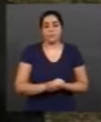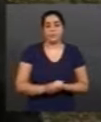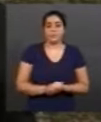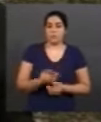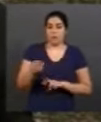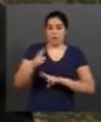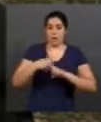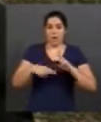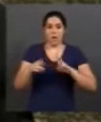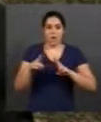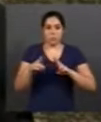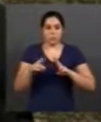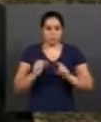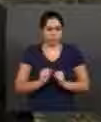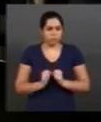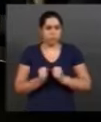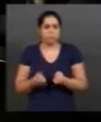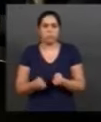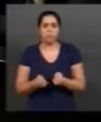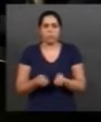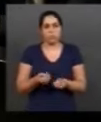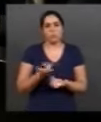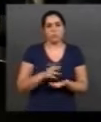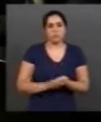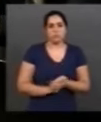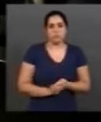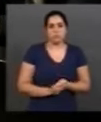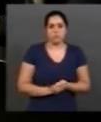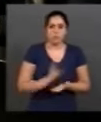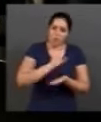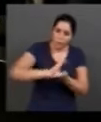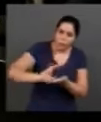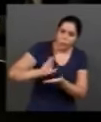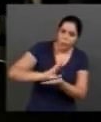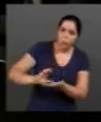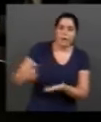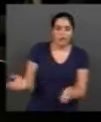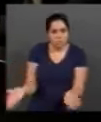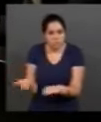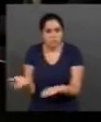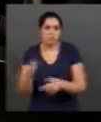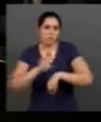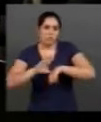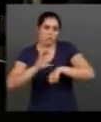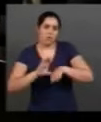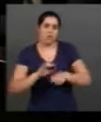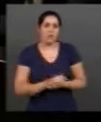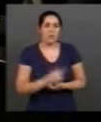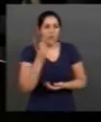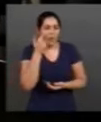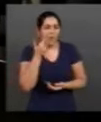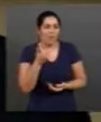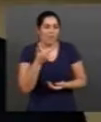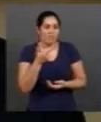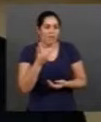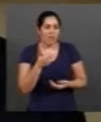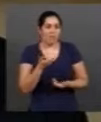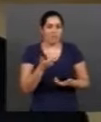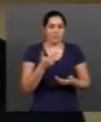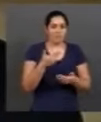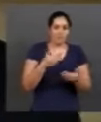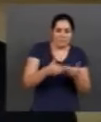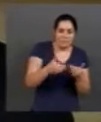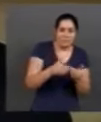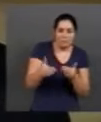empenha em investir e incentivar esses cursos, mesmo diante de um cenário de cortes no orçamento. Sempre nós